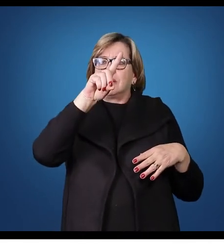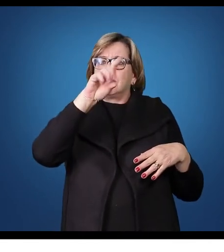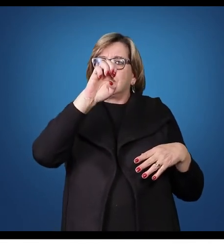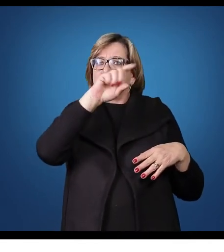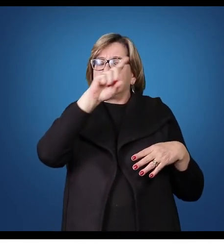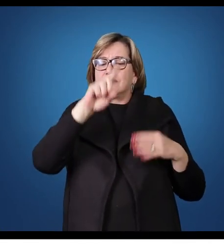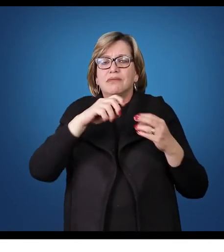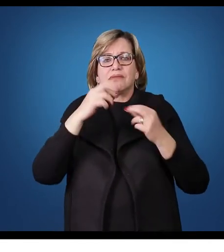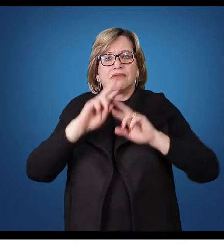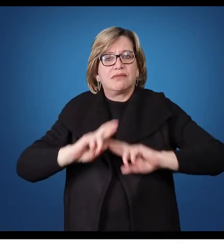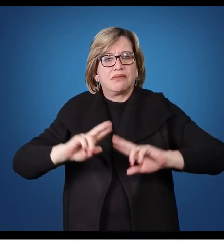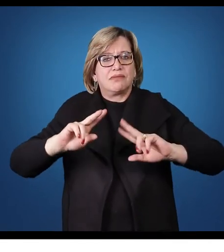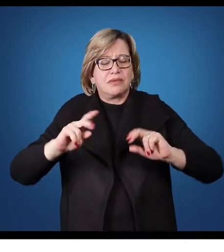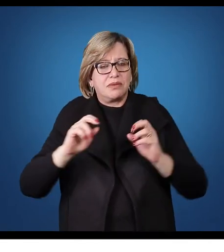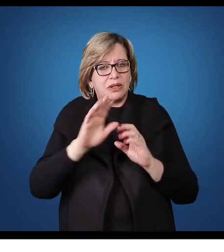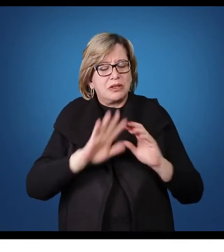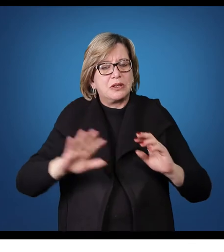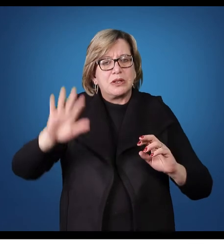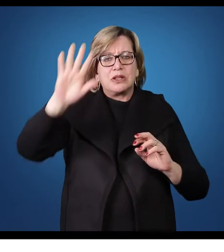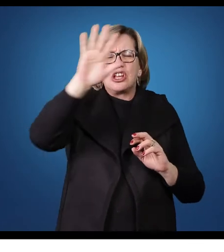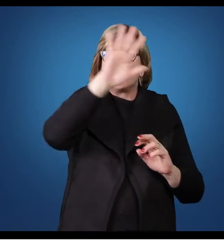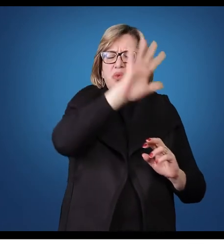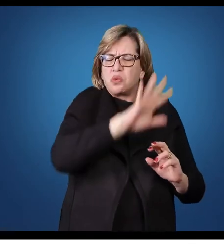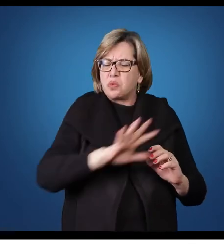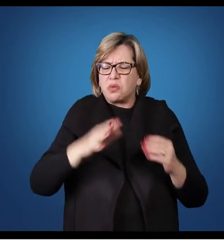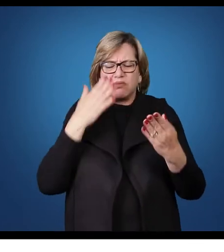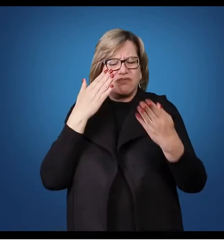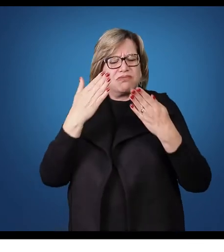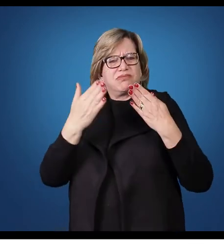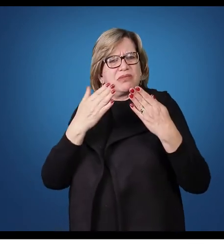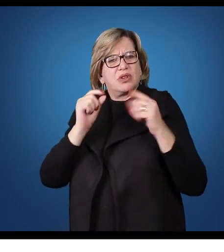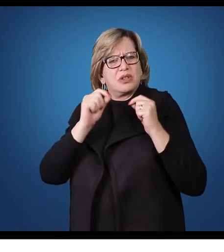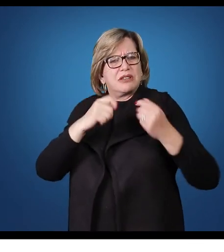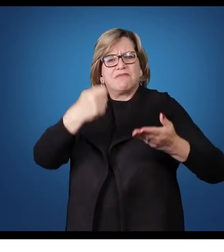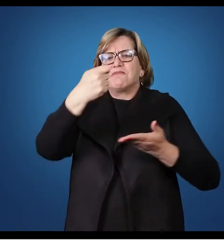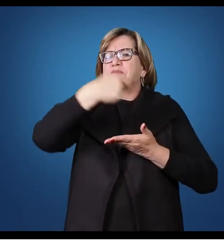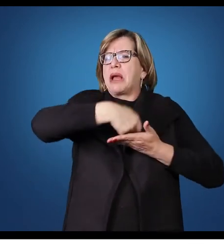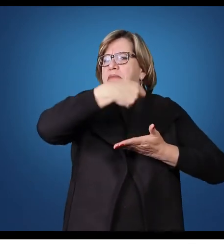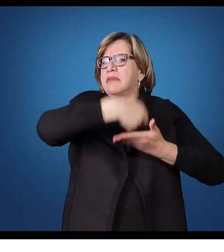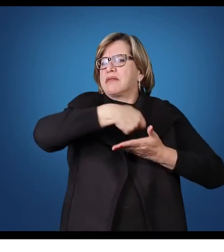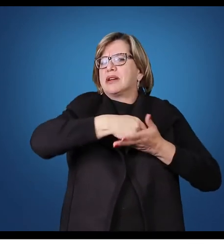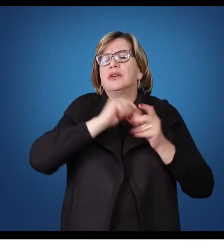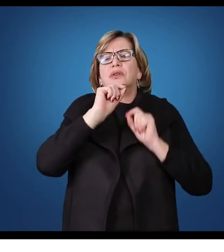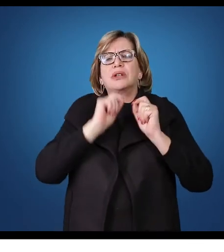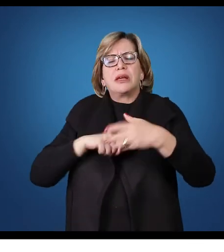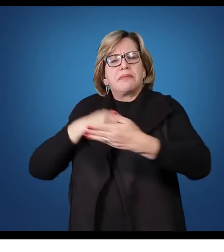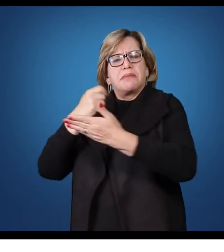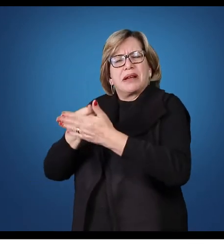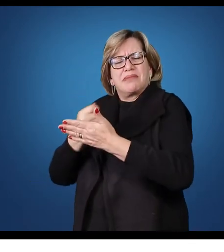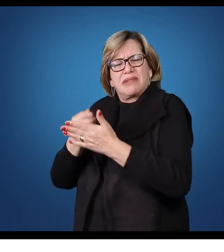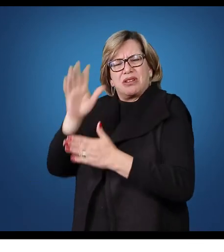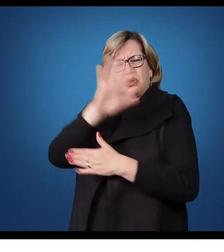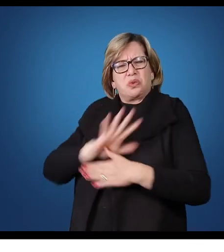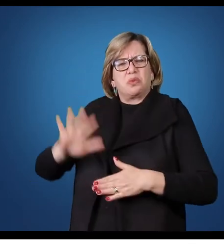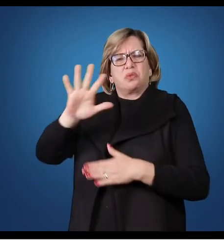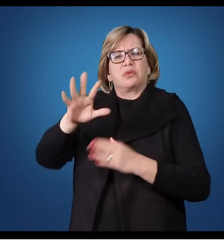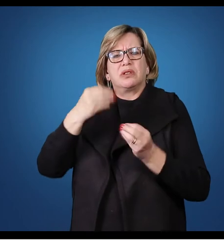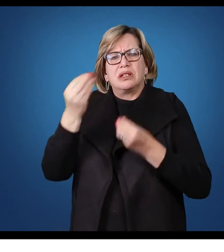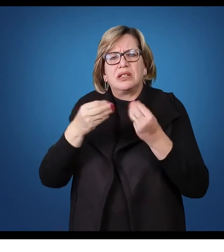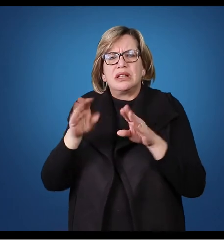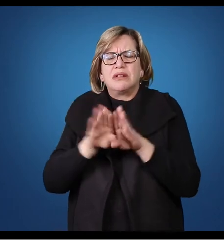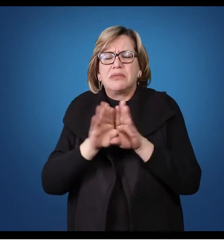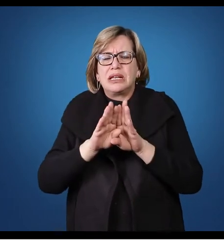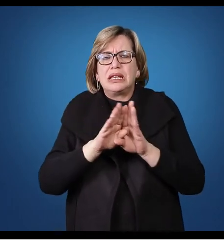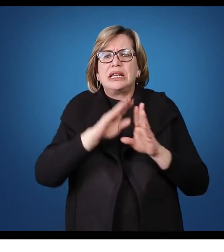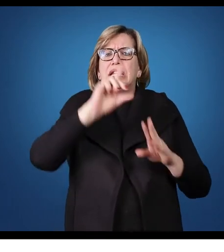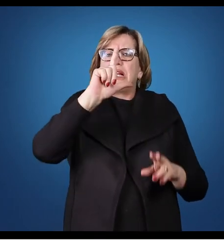índice de liquidez geral, considerando tudo o que eu tenho para receber, com tudo aquilo que eu tenho para pagar, até uma liquidez